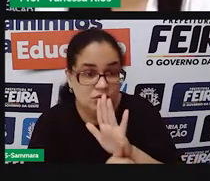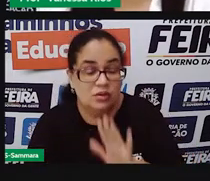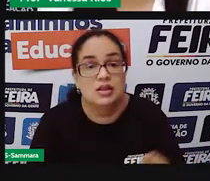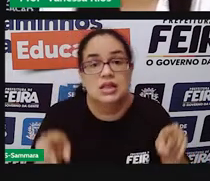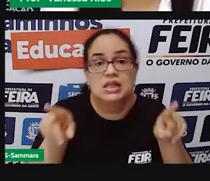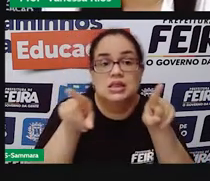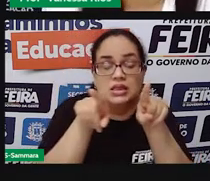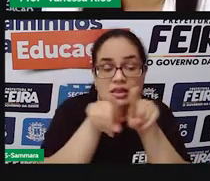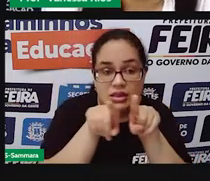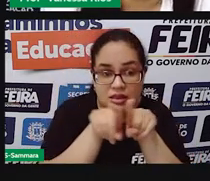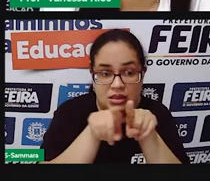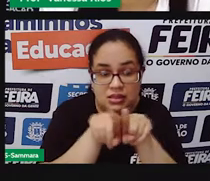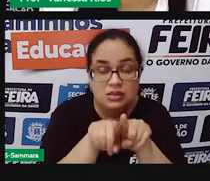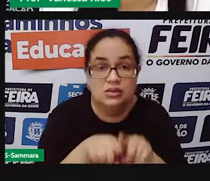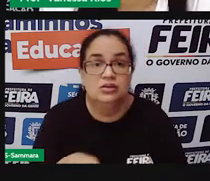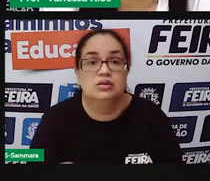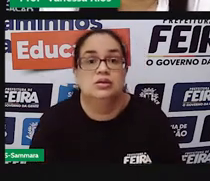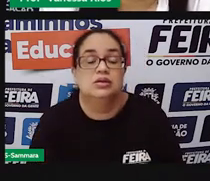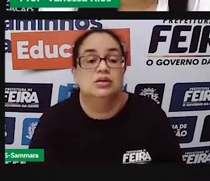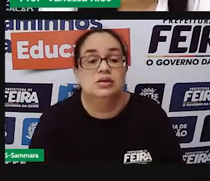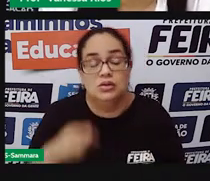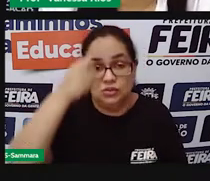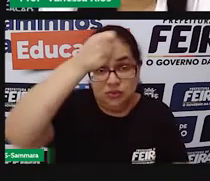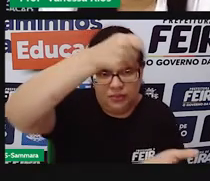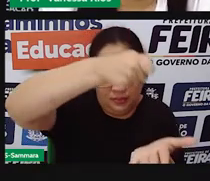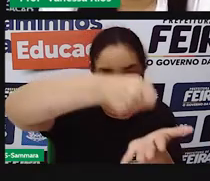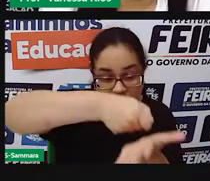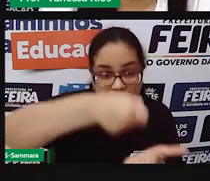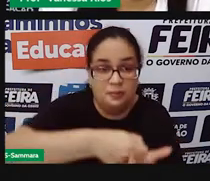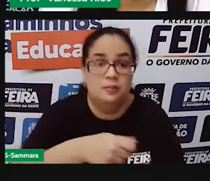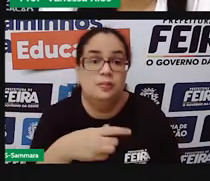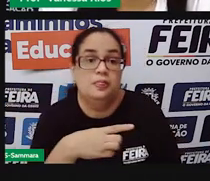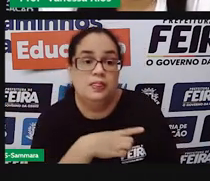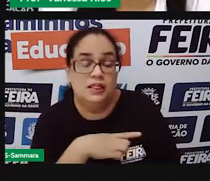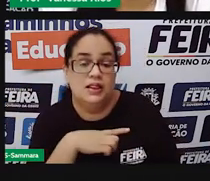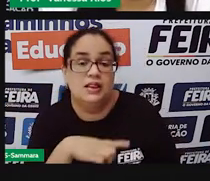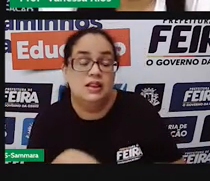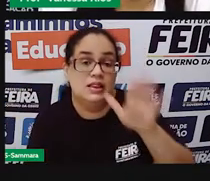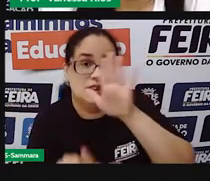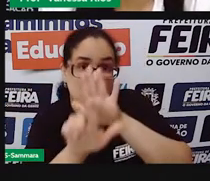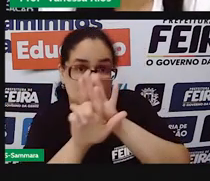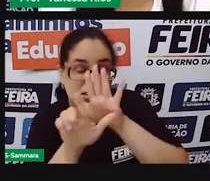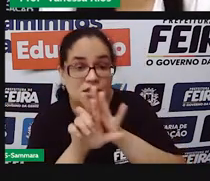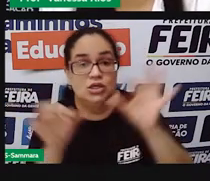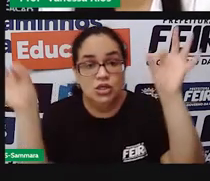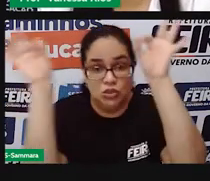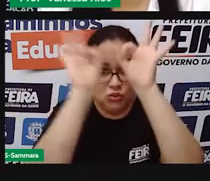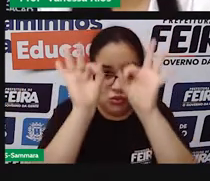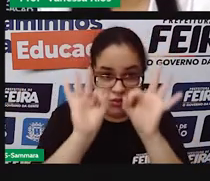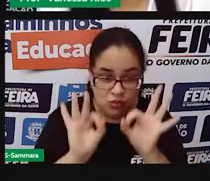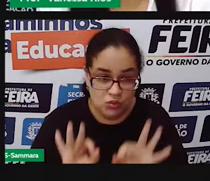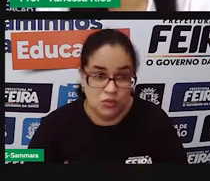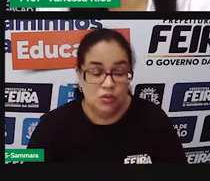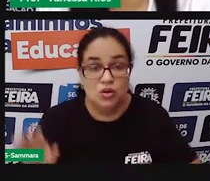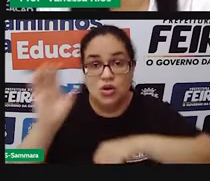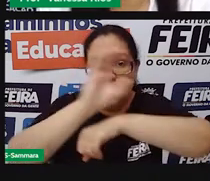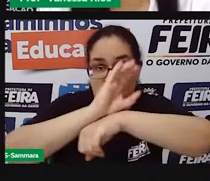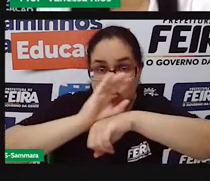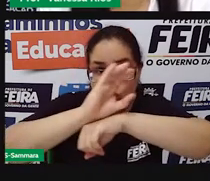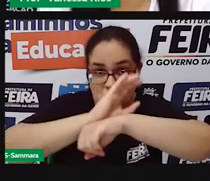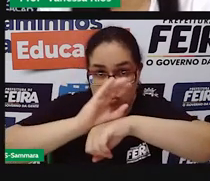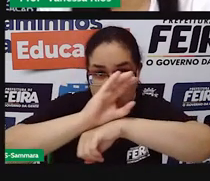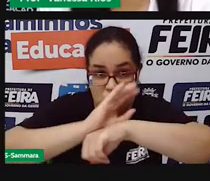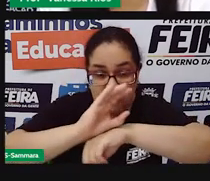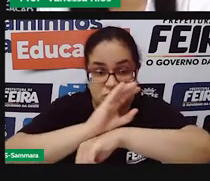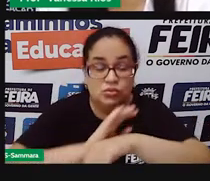também alguns deveres são adquiridos, né. As leis, elas são organizadas em uma Constituição, que é o conjunto